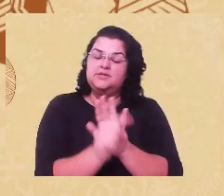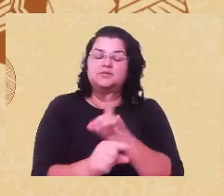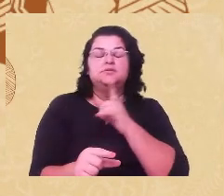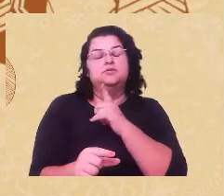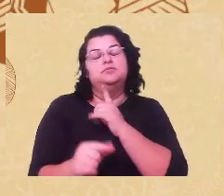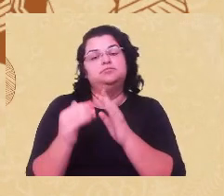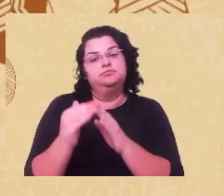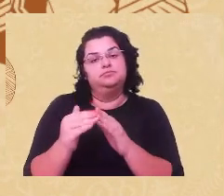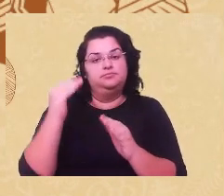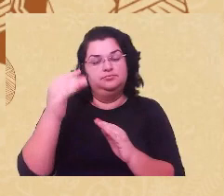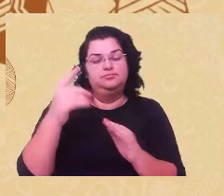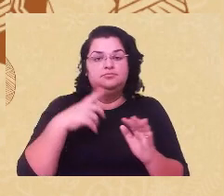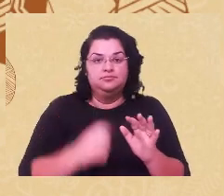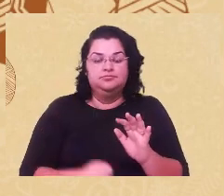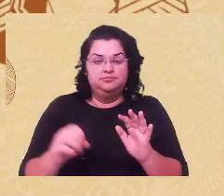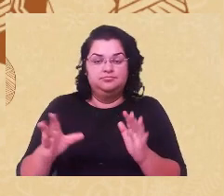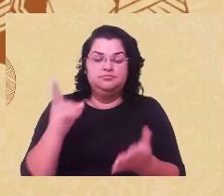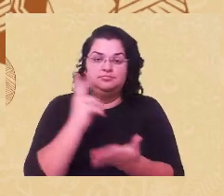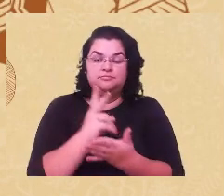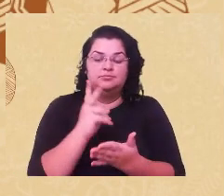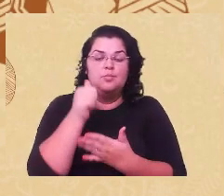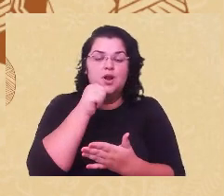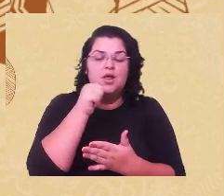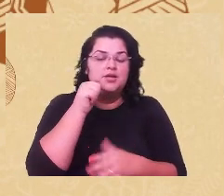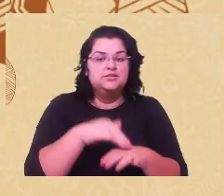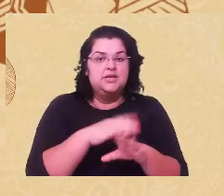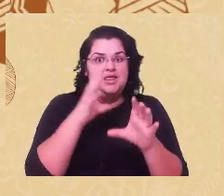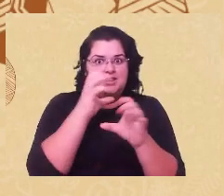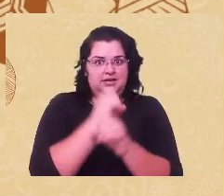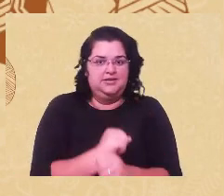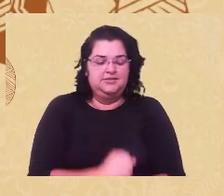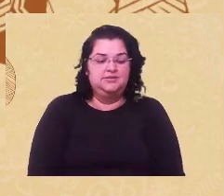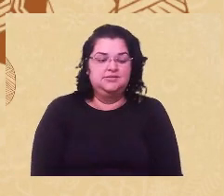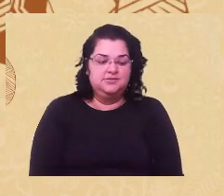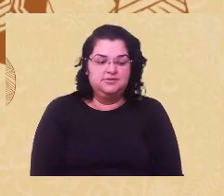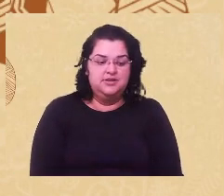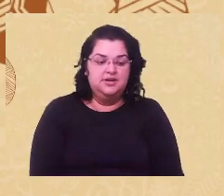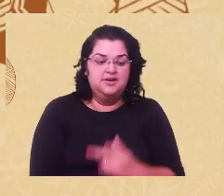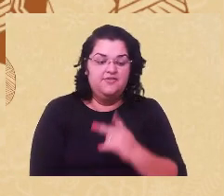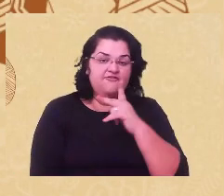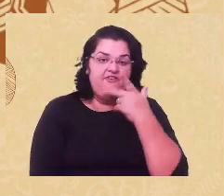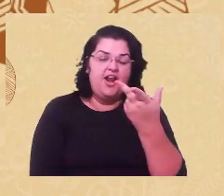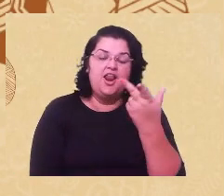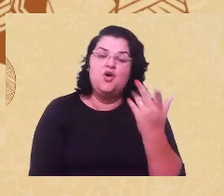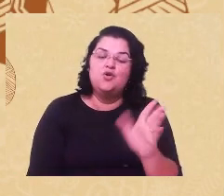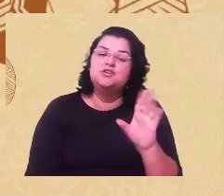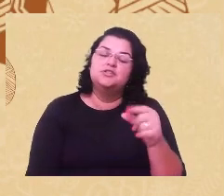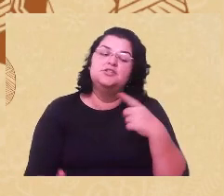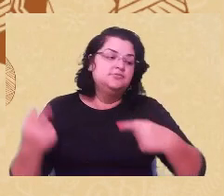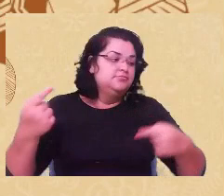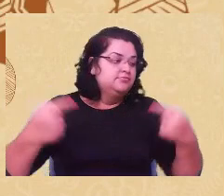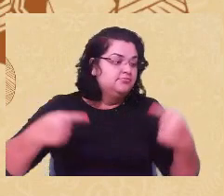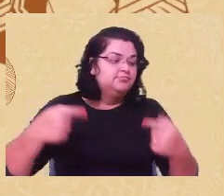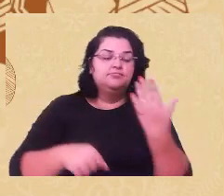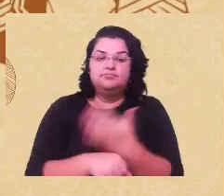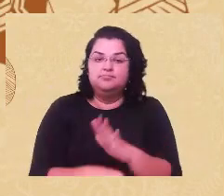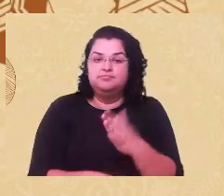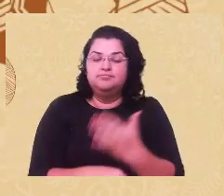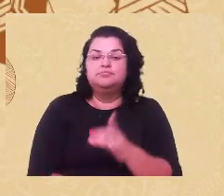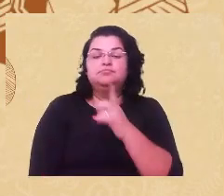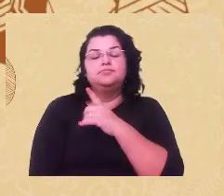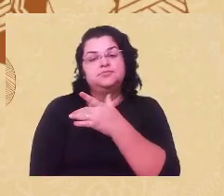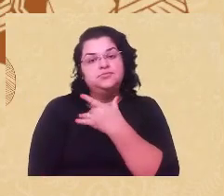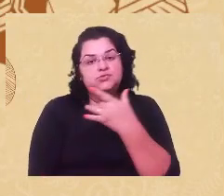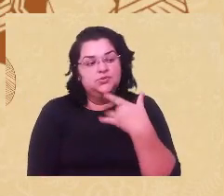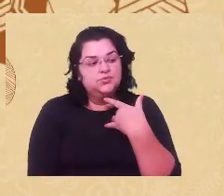que é esterilização de mulheres negras. Então, a minha fala hoje é para dialogar sobre práticas de promoção de saúde no